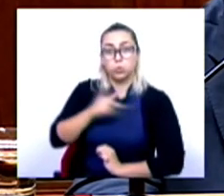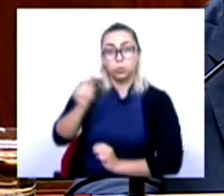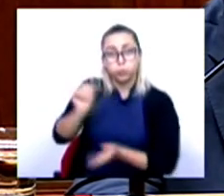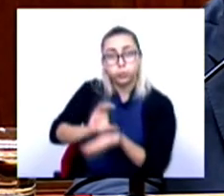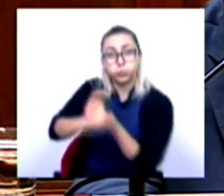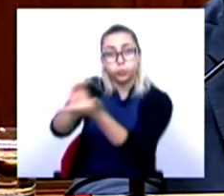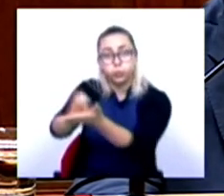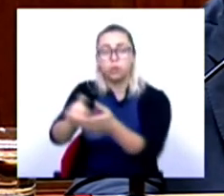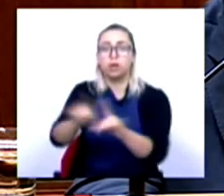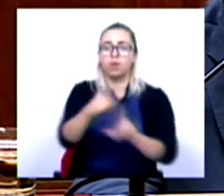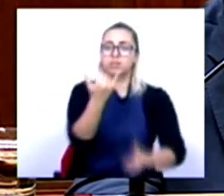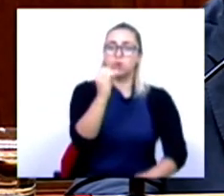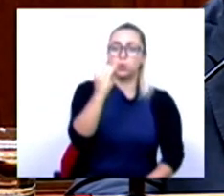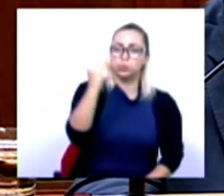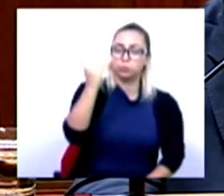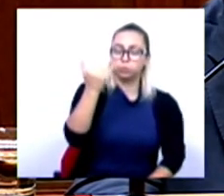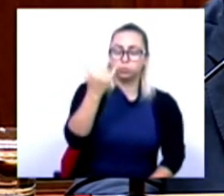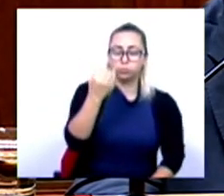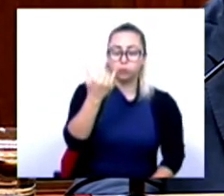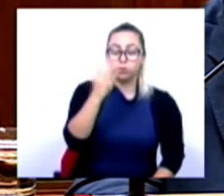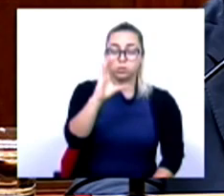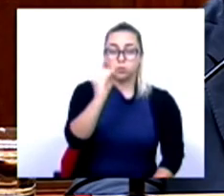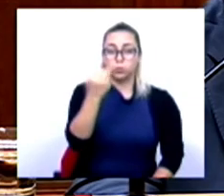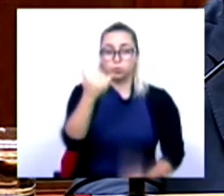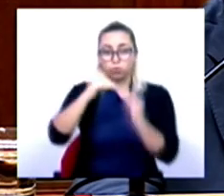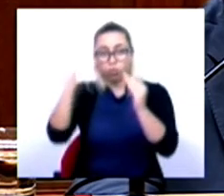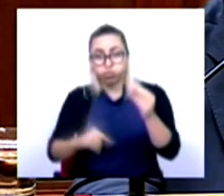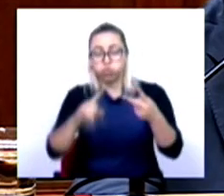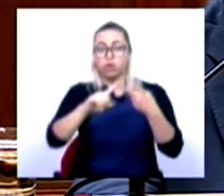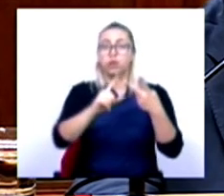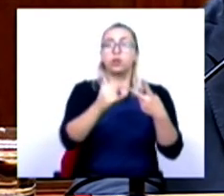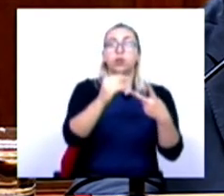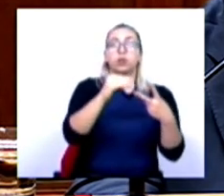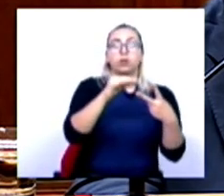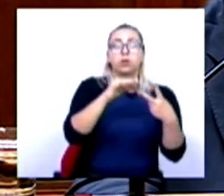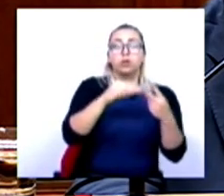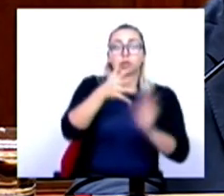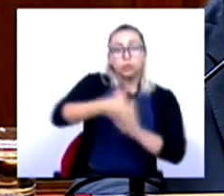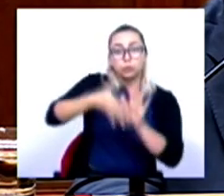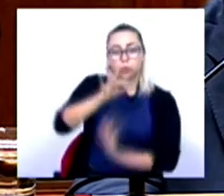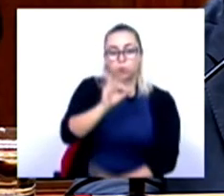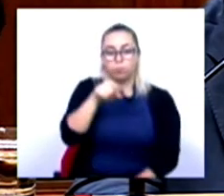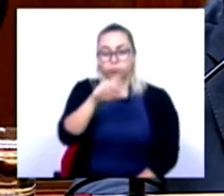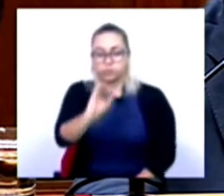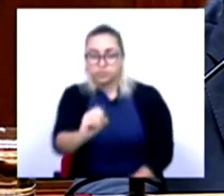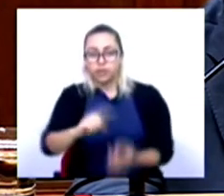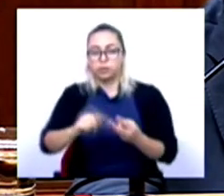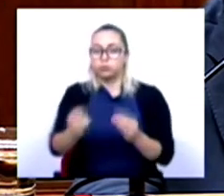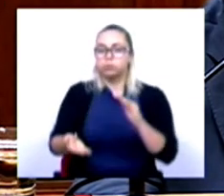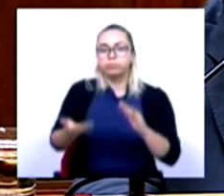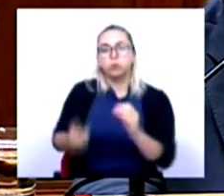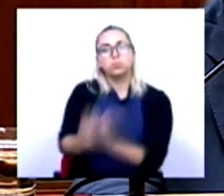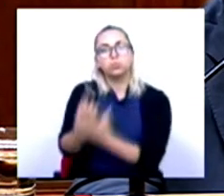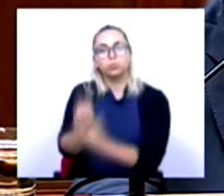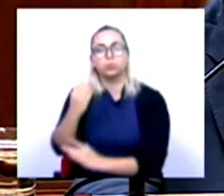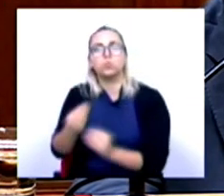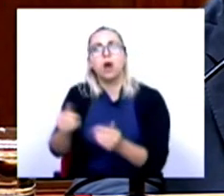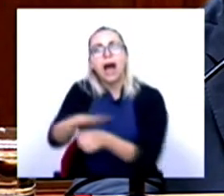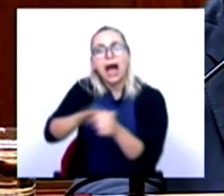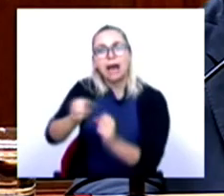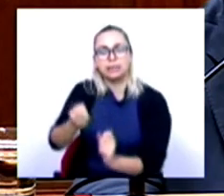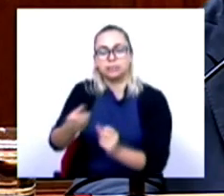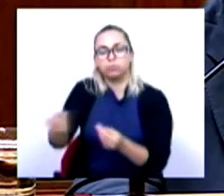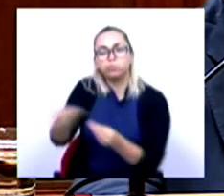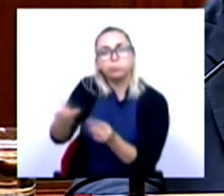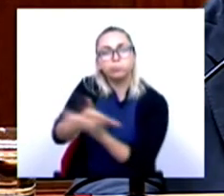descarbonização, na indústria 4.0, na criação de novas áreas de negócio e eu agora dou-lhe de novo o exemplo